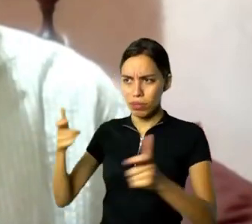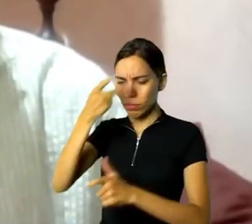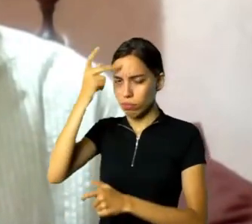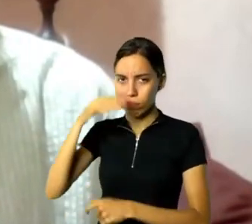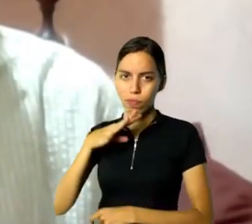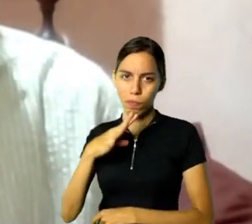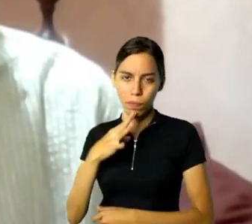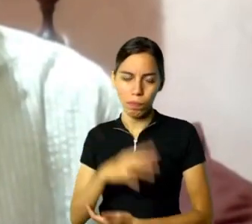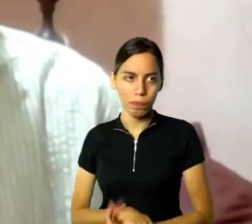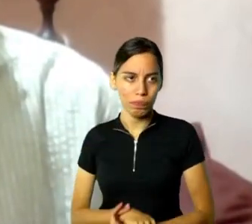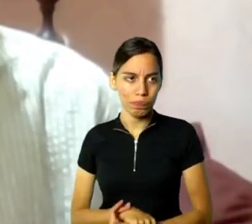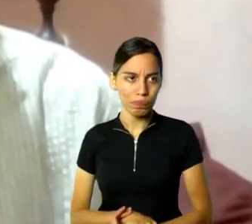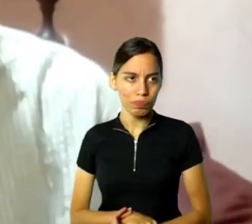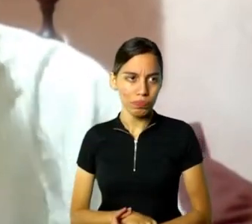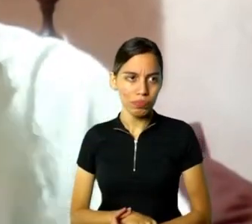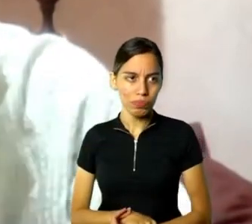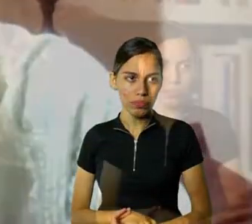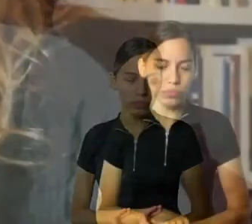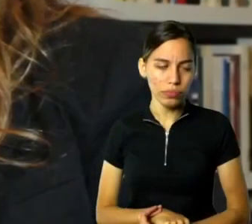E você,